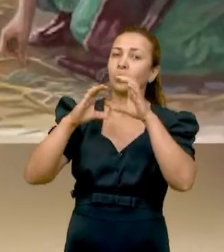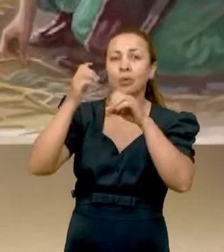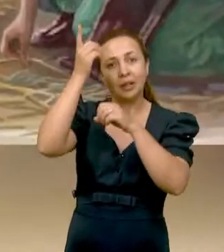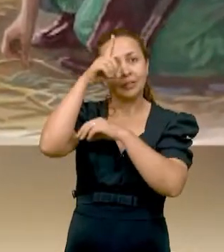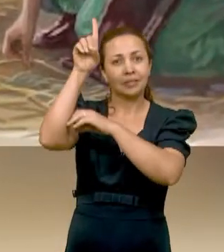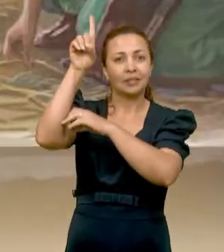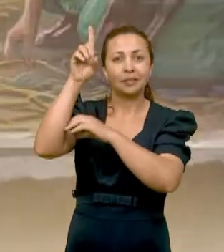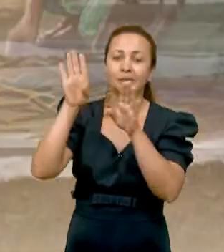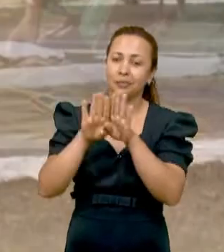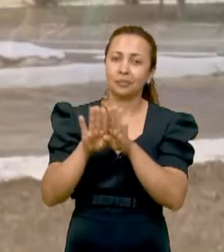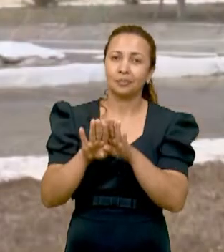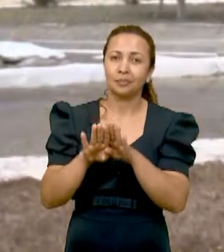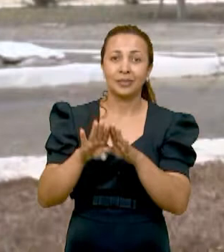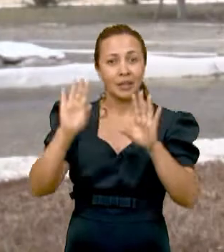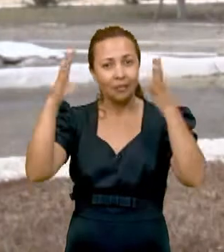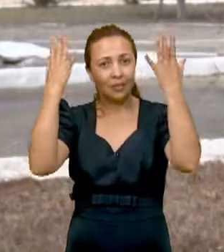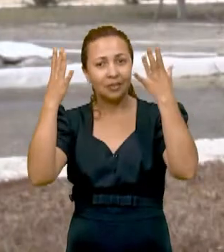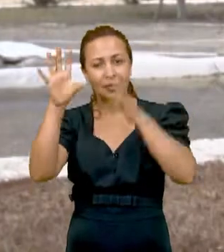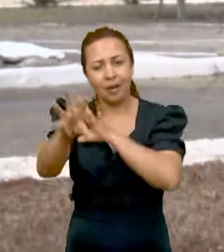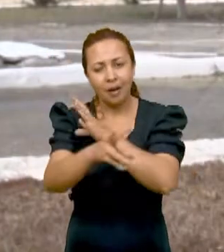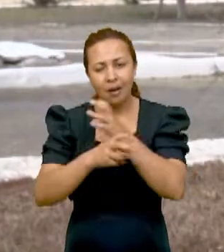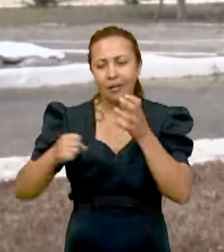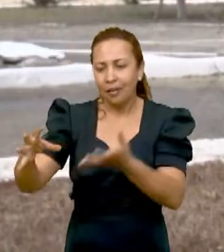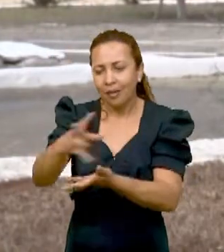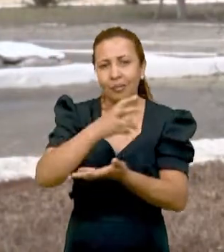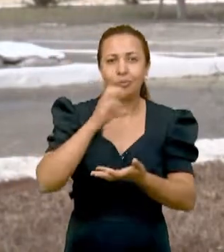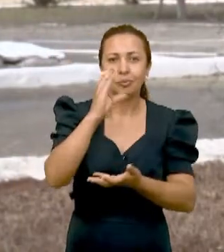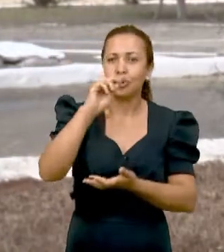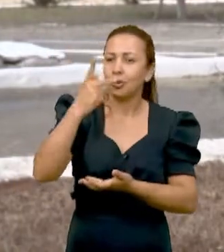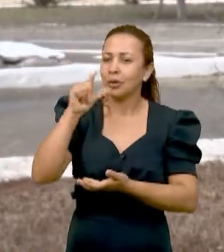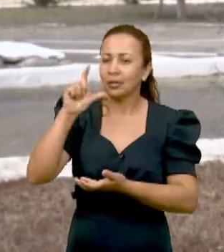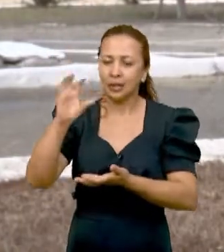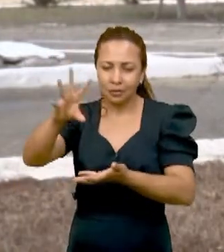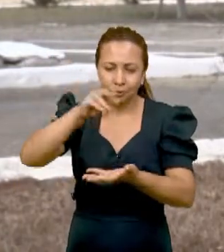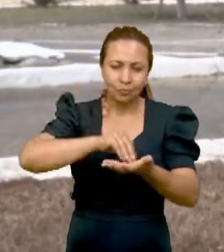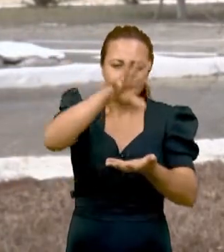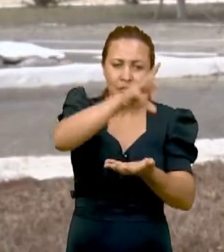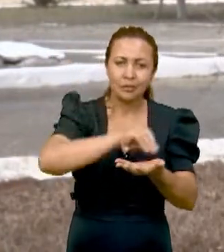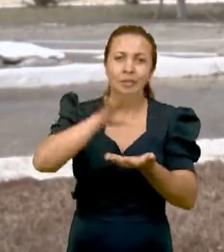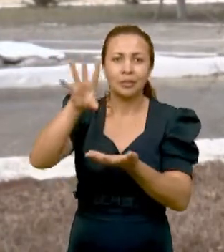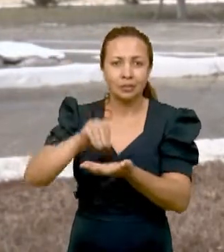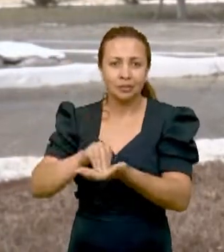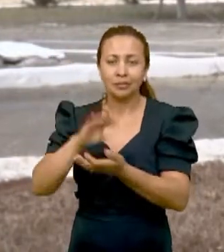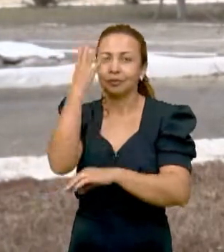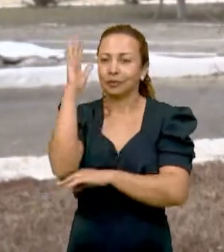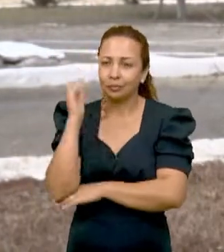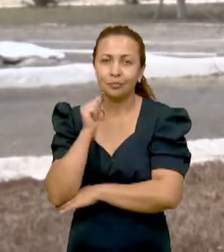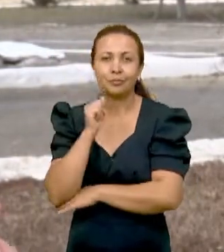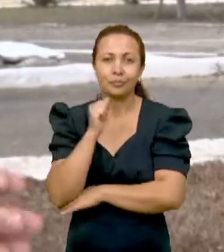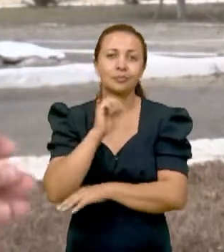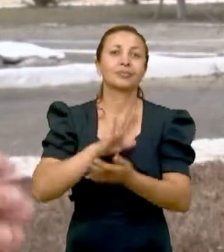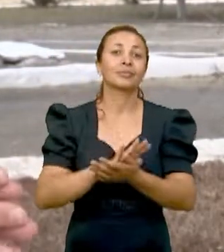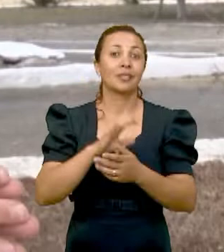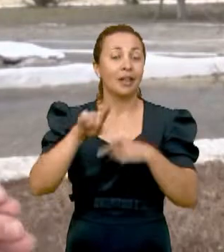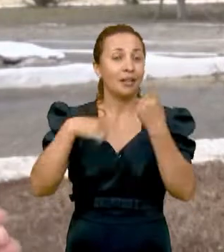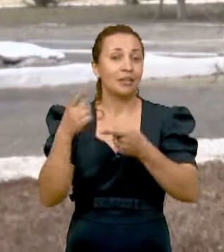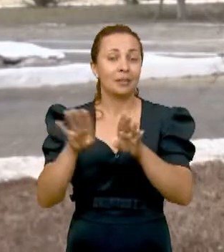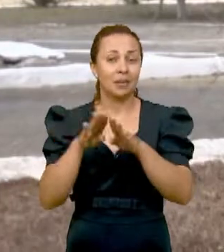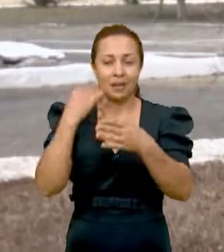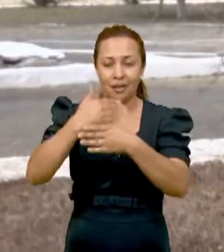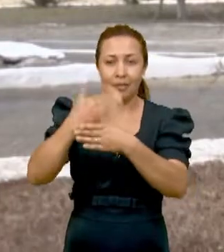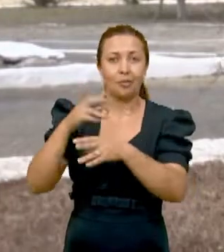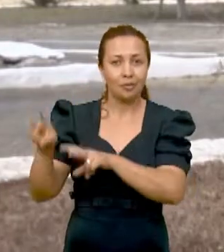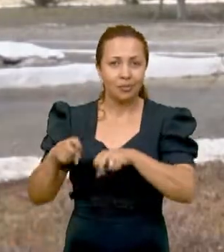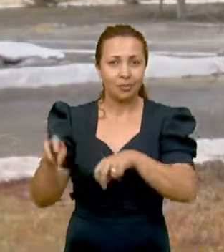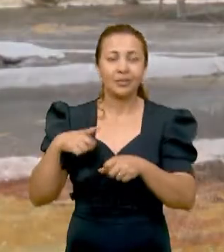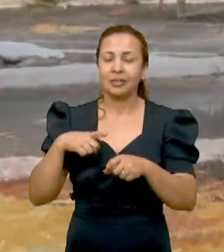reforma agrária que eu citei, tinha algumas práticas agrícolas que tinham que ser diferentes da dos povos vizinhos, que eram